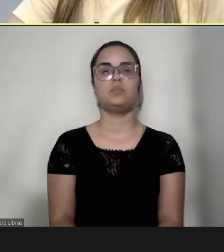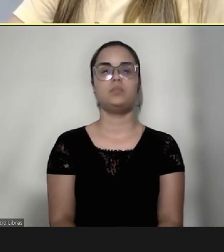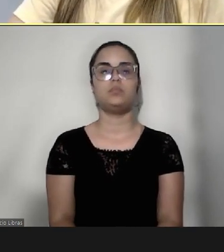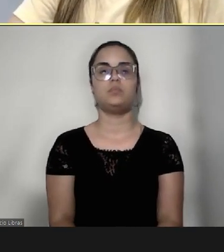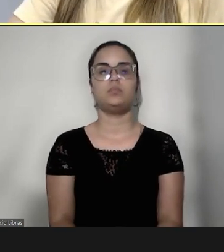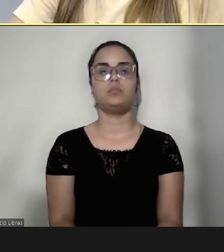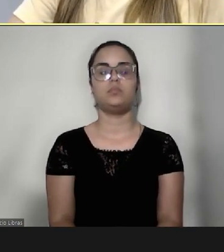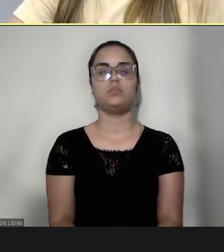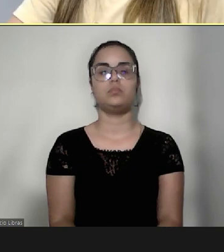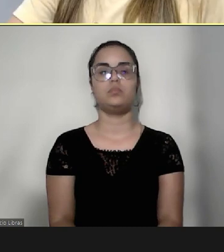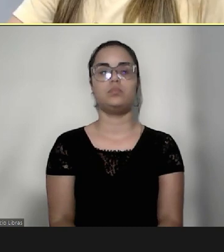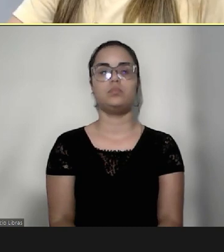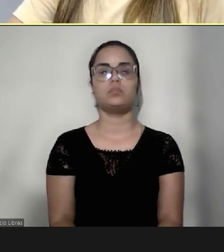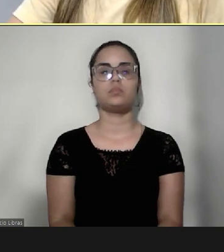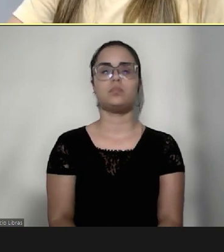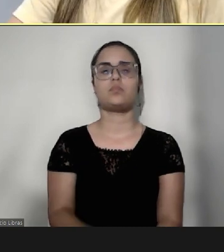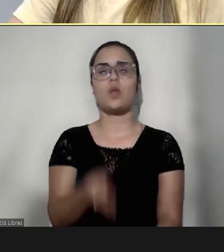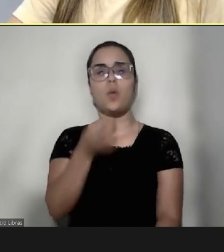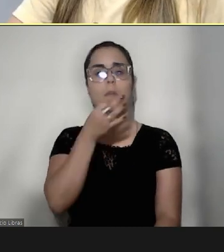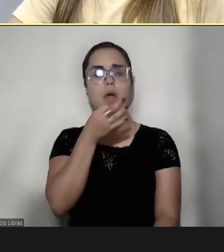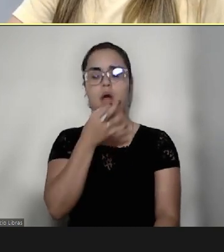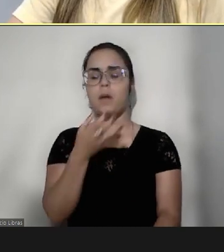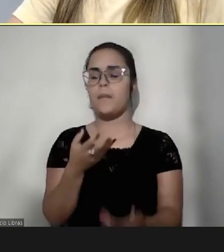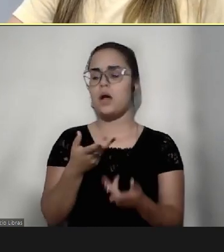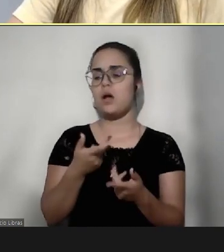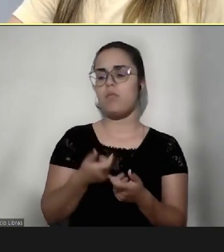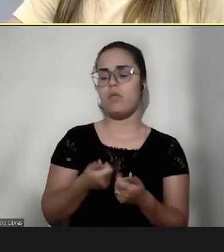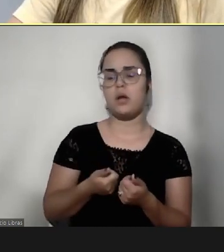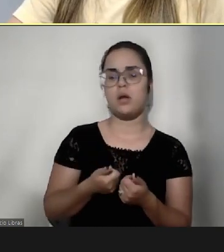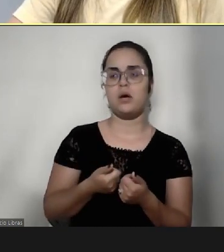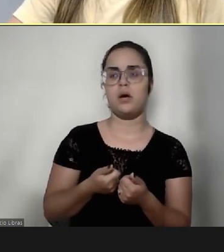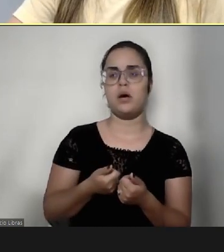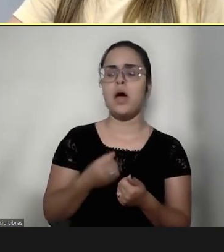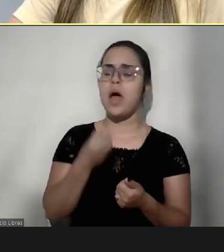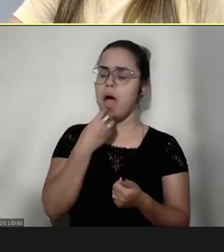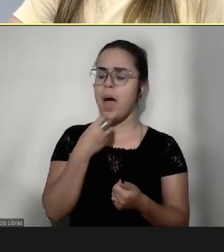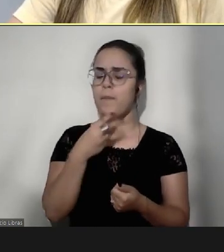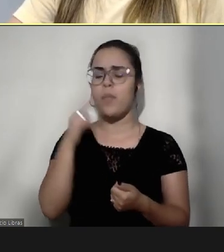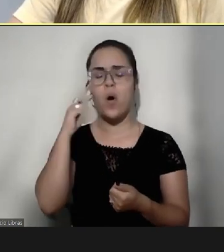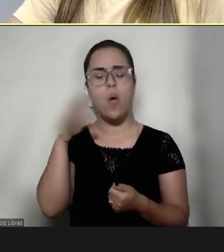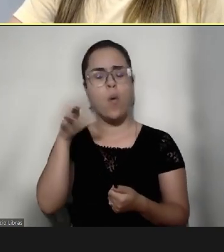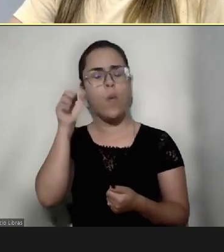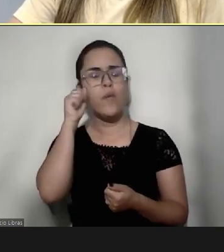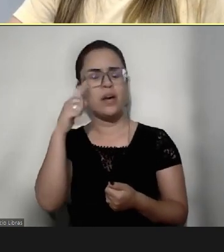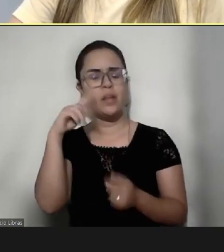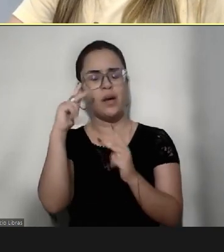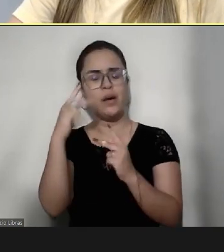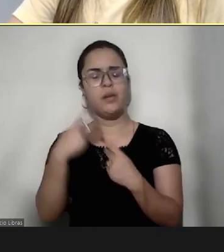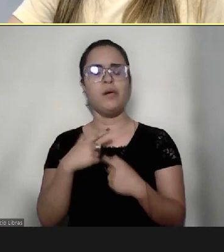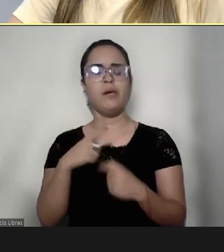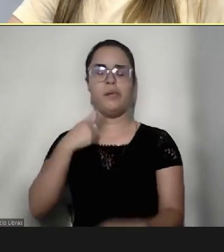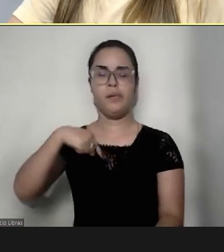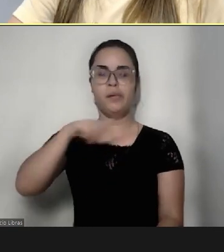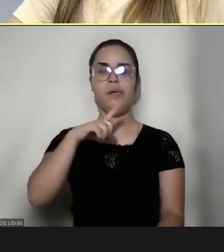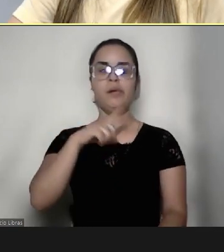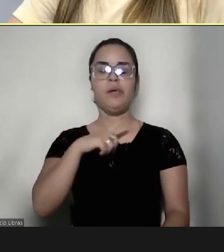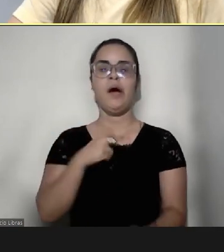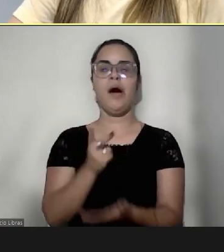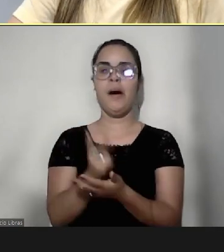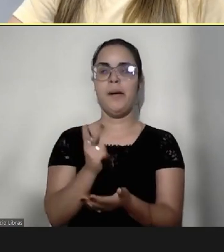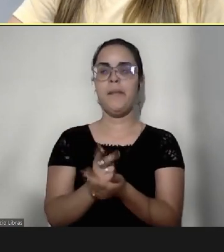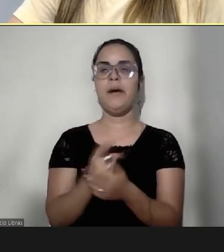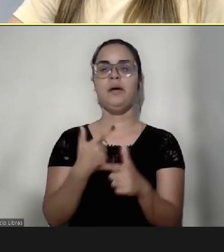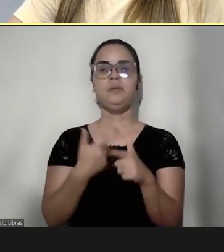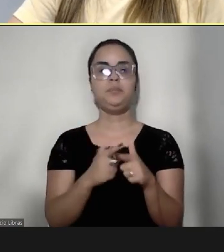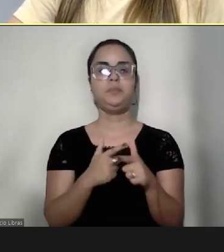Que depoimentos maravilhosos, é tão reconfortante eu ver essa história, ver que a gente tem os mesmos dilemas,